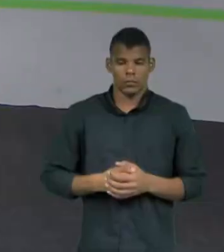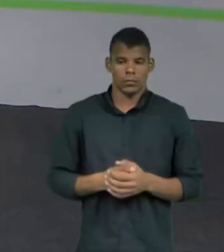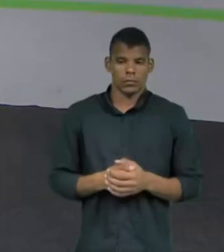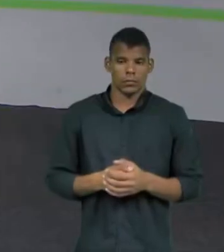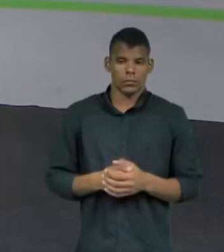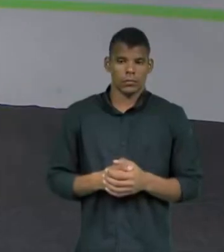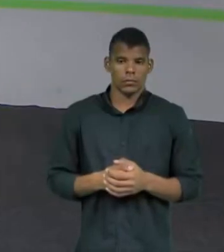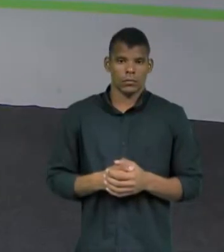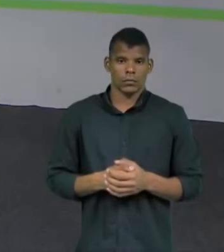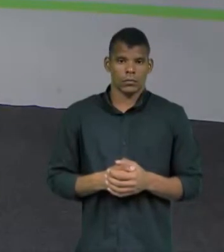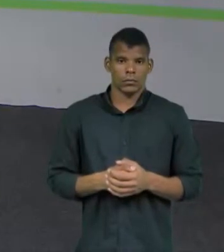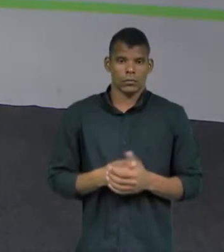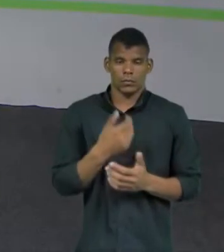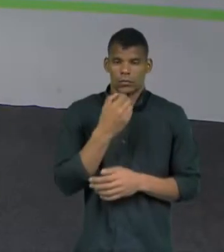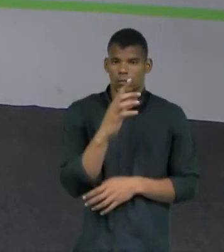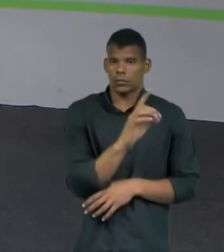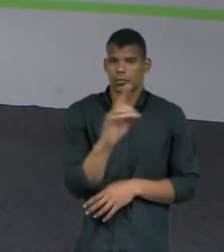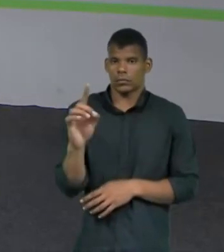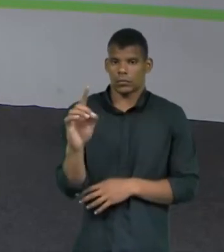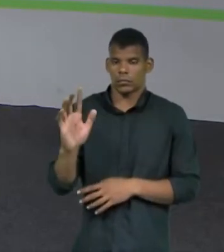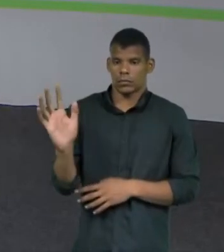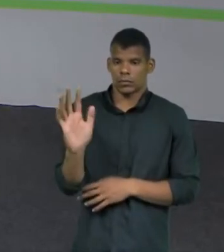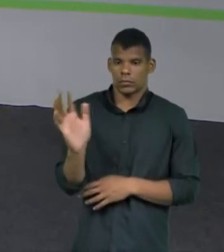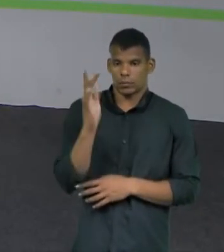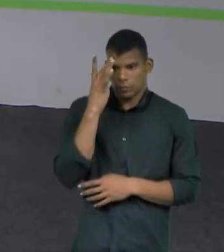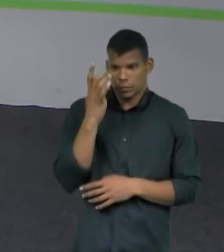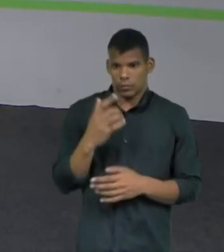Bom dia pra você e até amanhã.